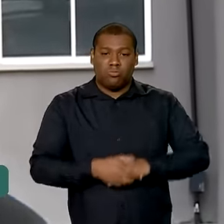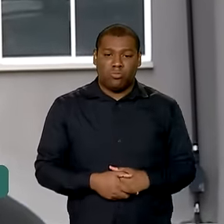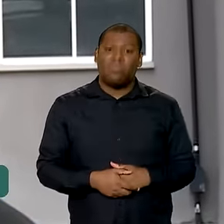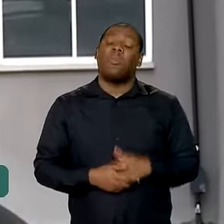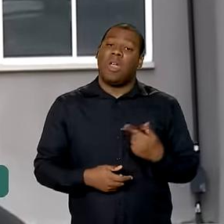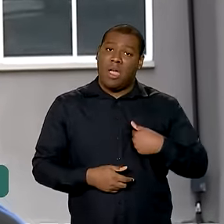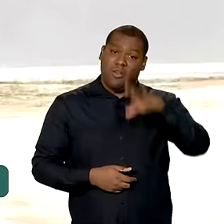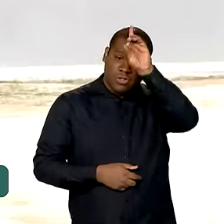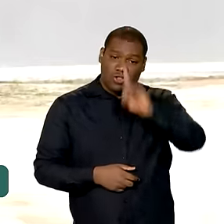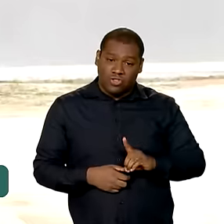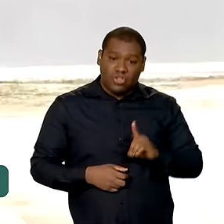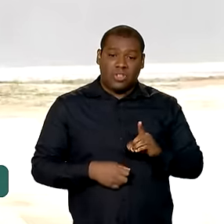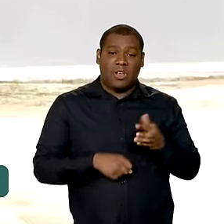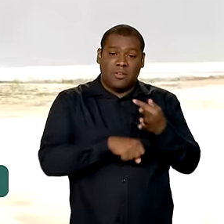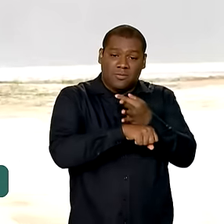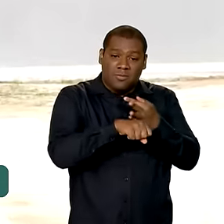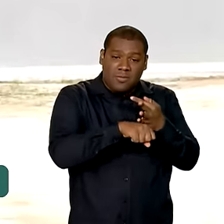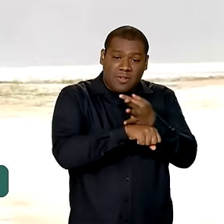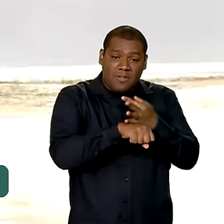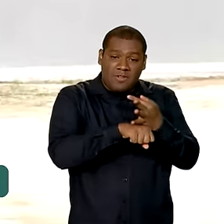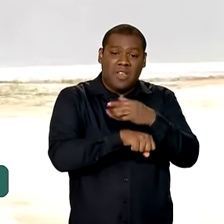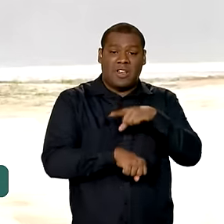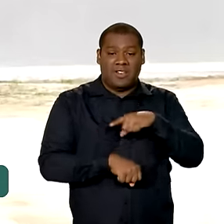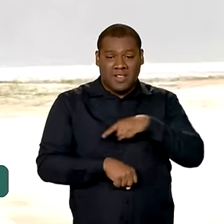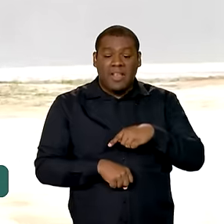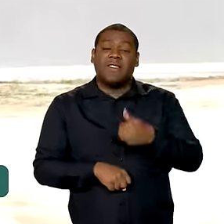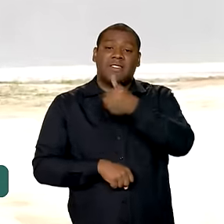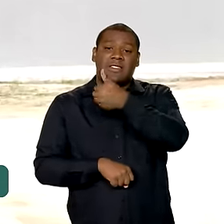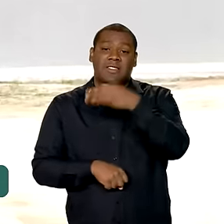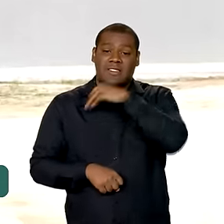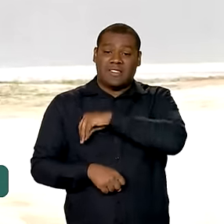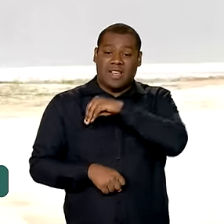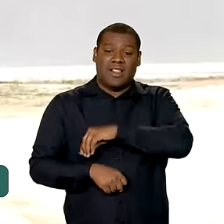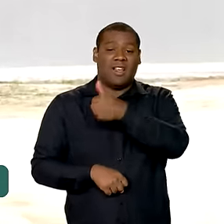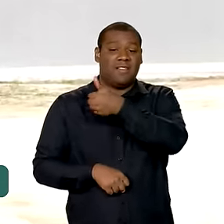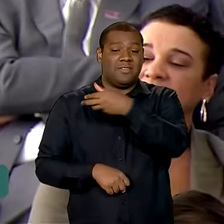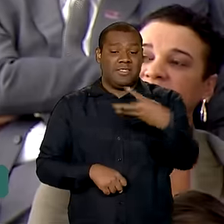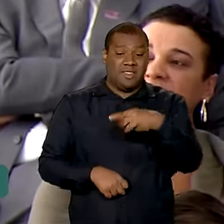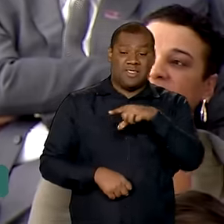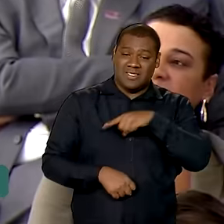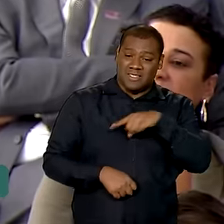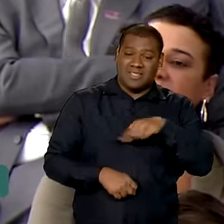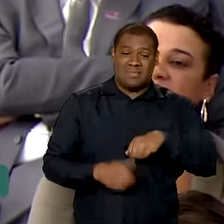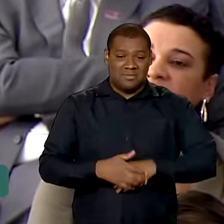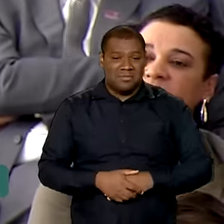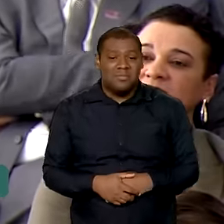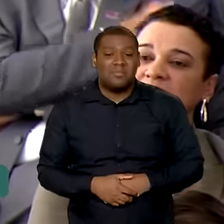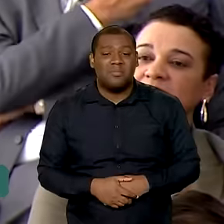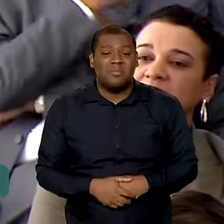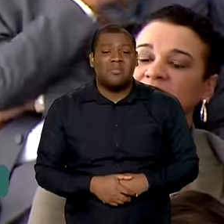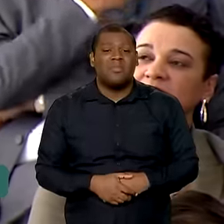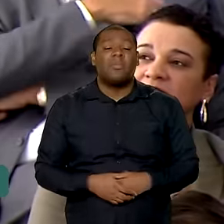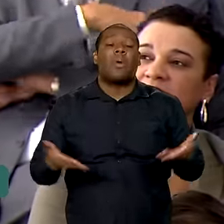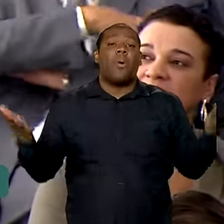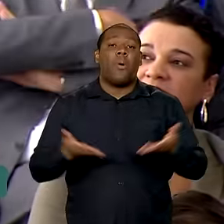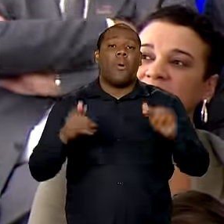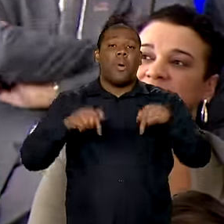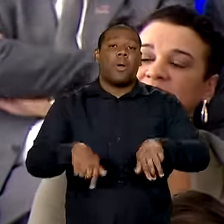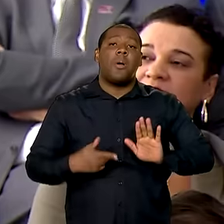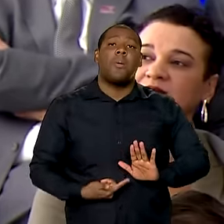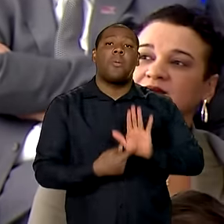férias, tenho décimo. Quando sair daqui vou ter rescisão. O que está acontecendo hoje é a